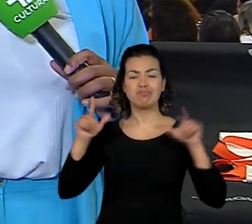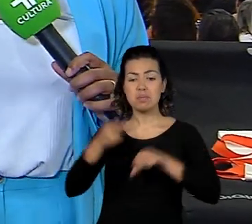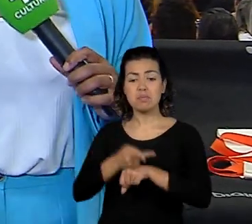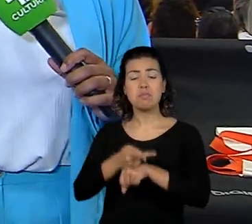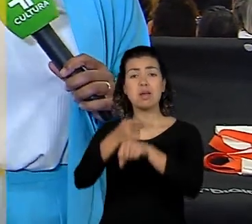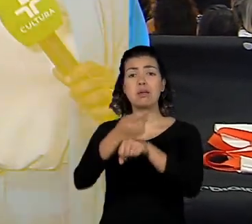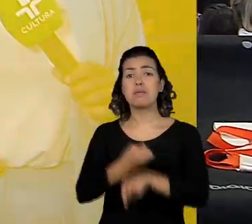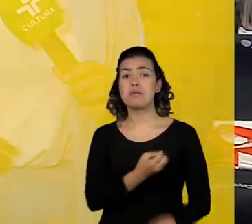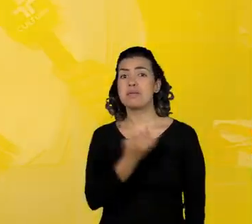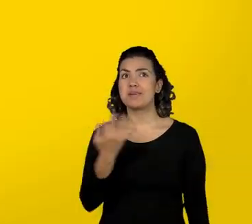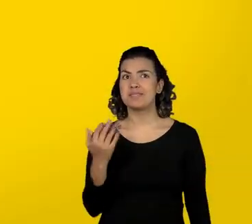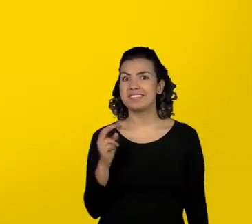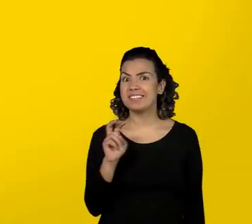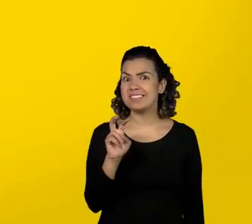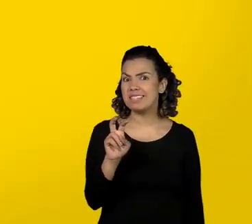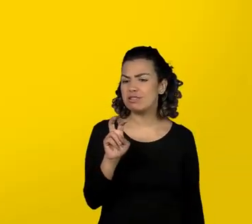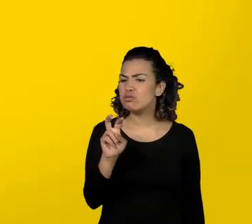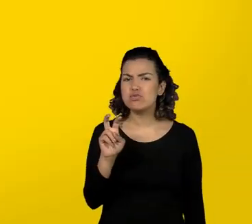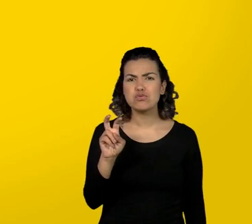conhecer quem são eles.